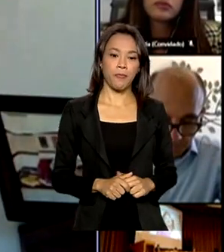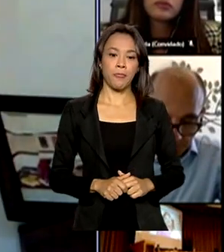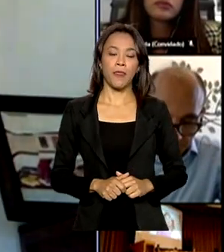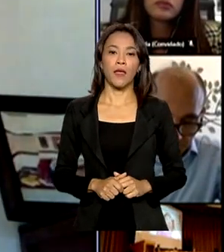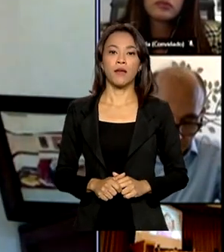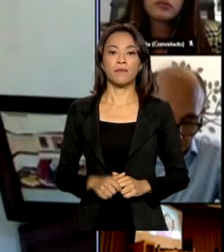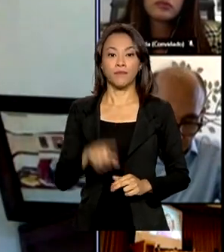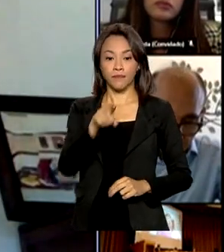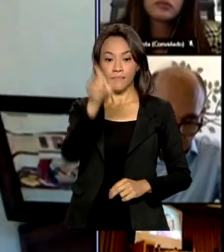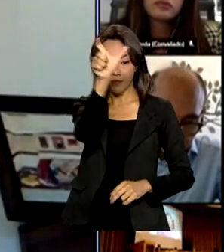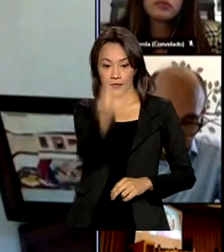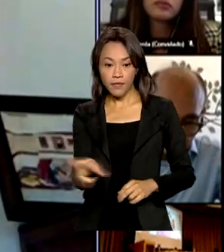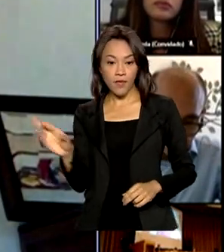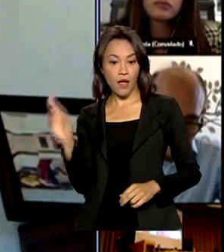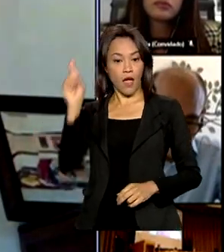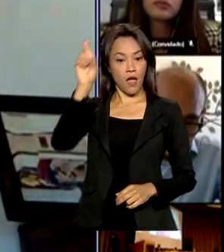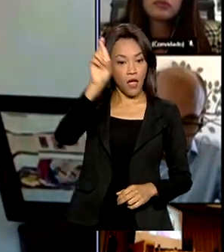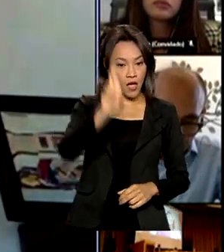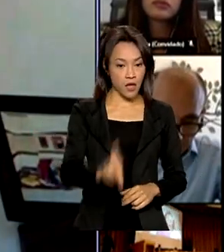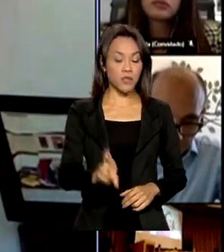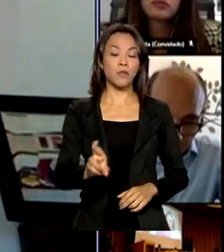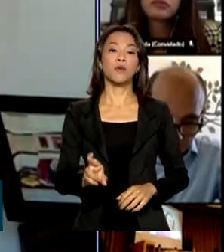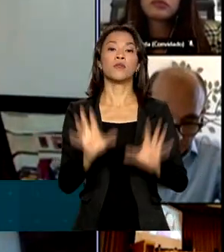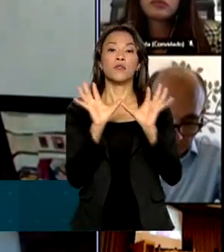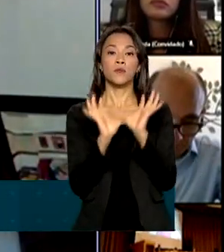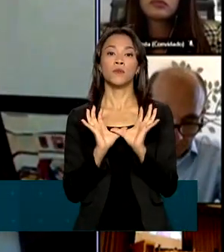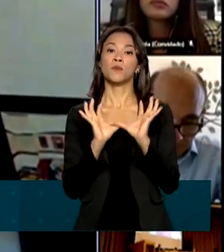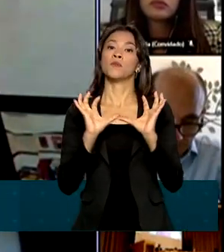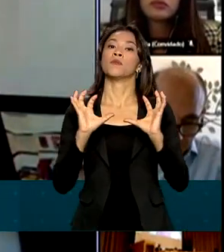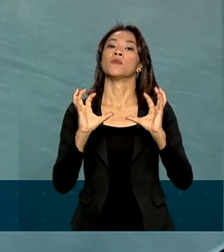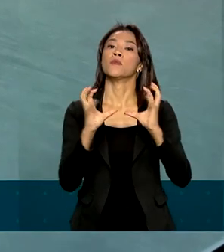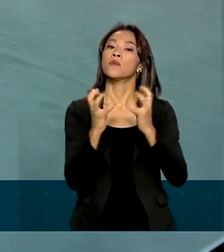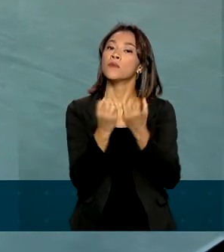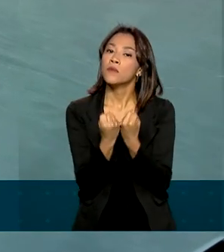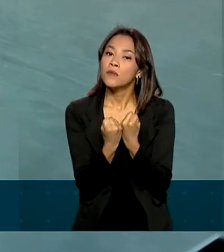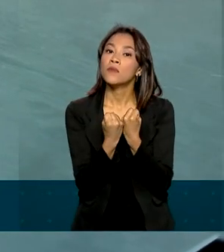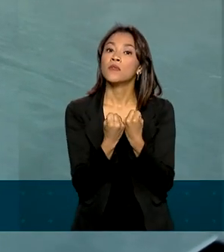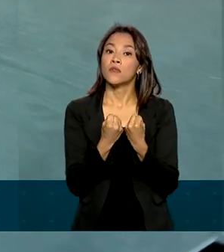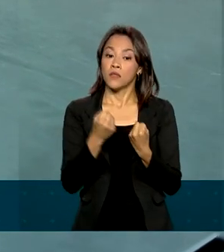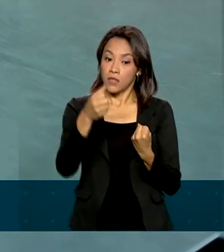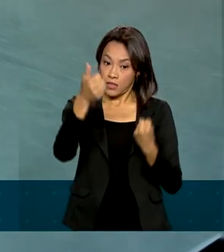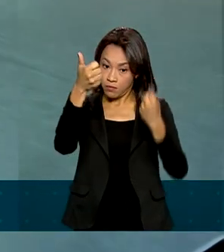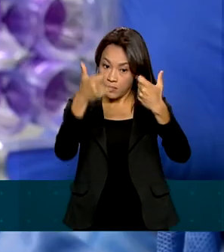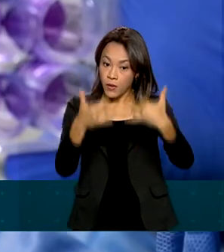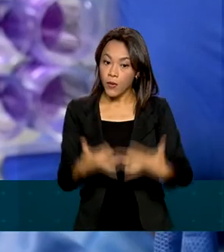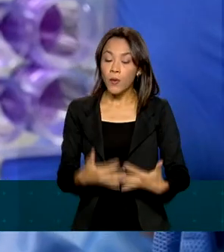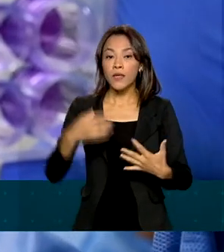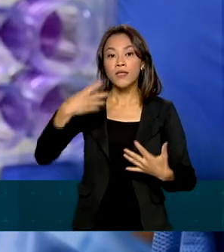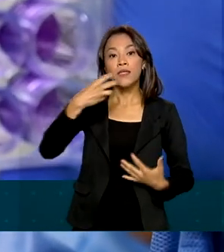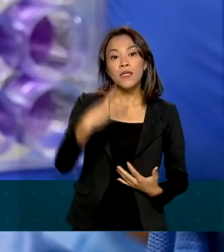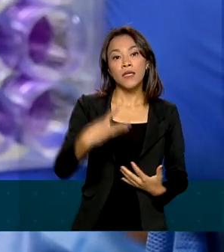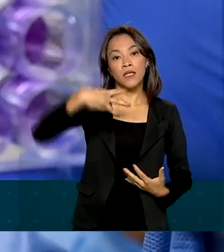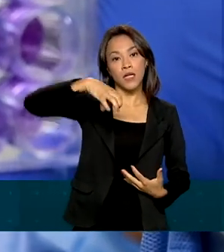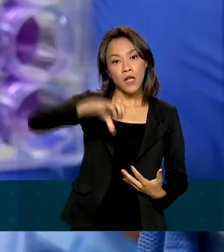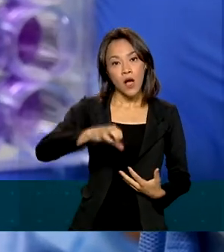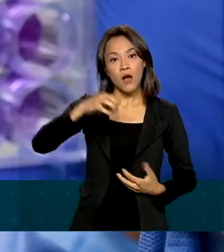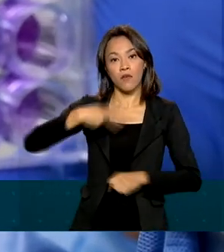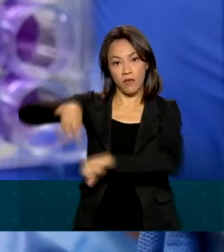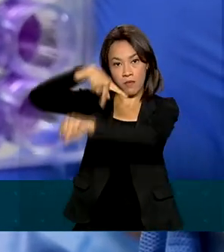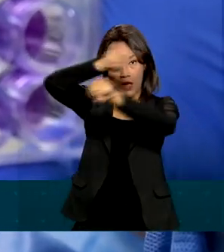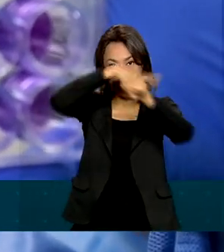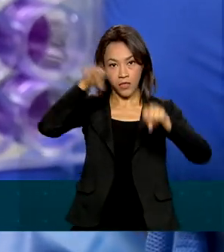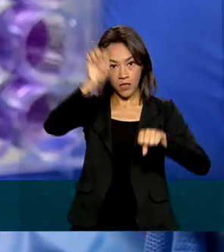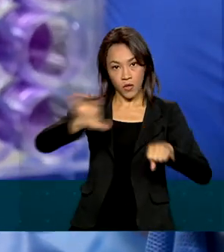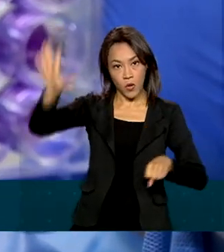A representante da Organização Pan-Americana de Saúde lembrou que 39 países europeus e 14